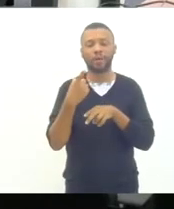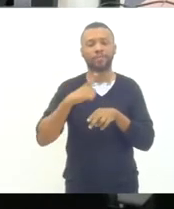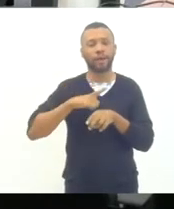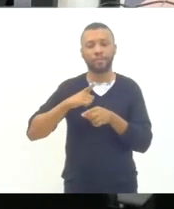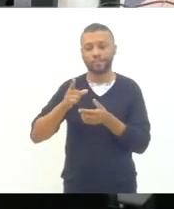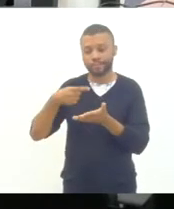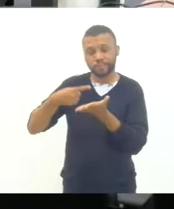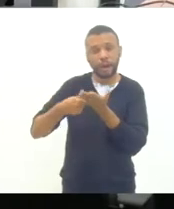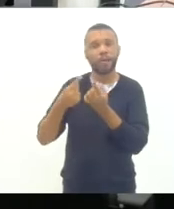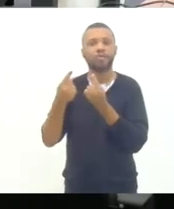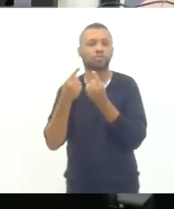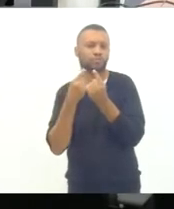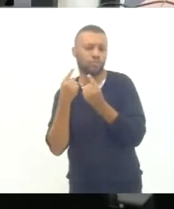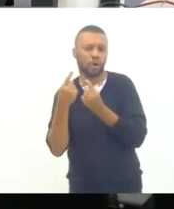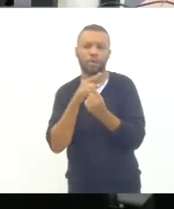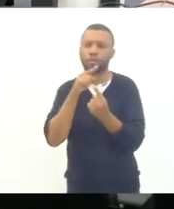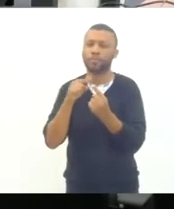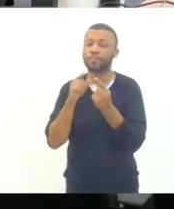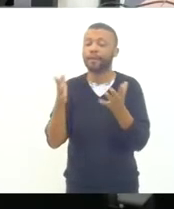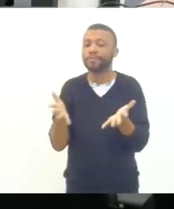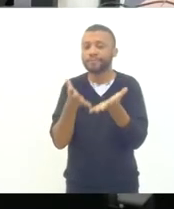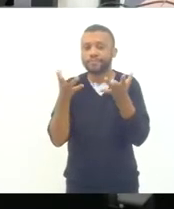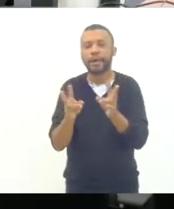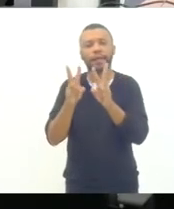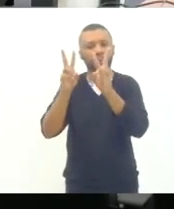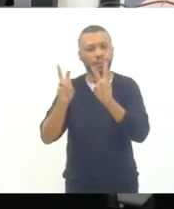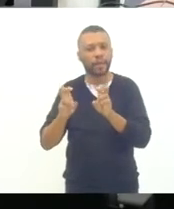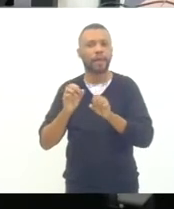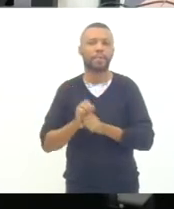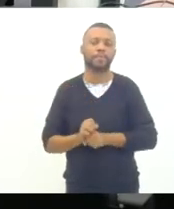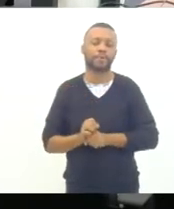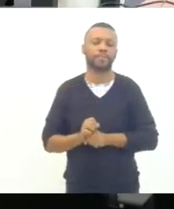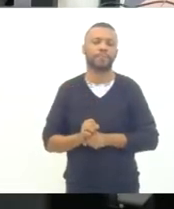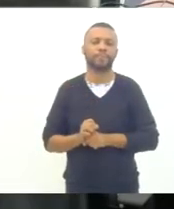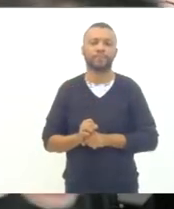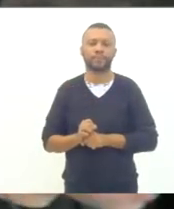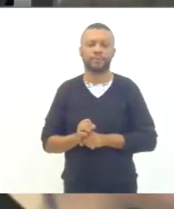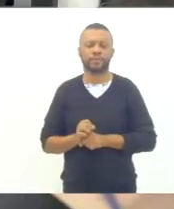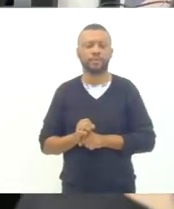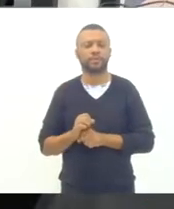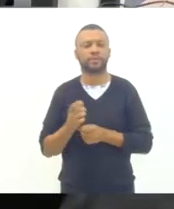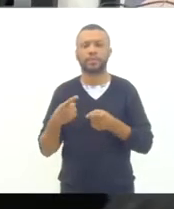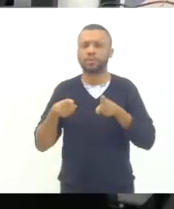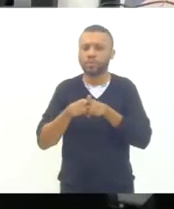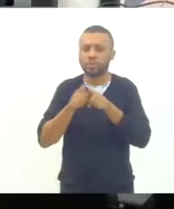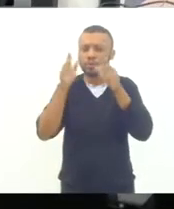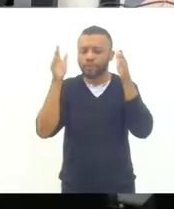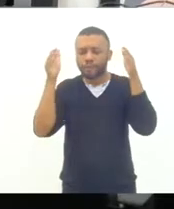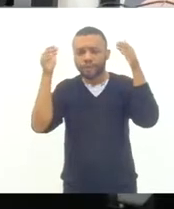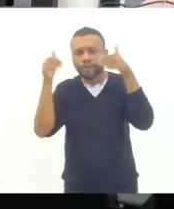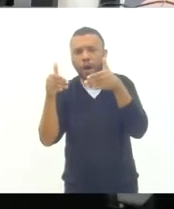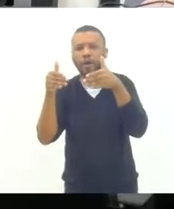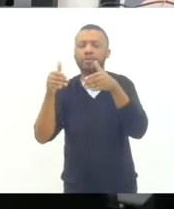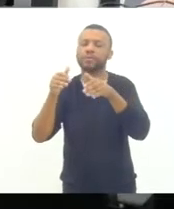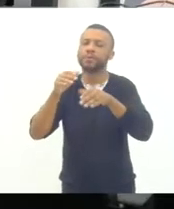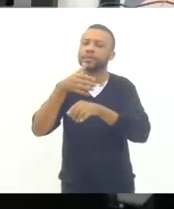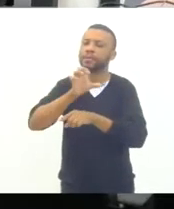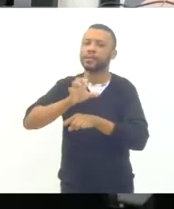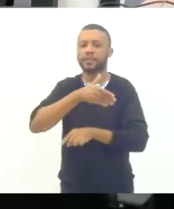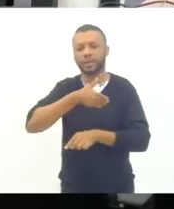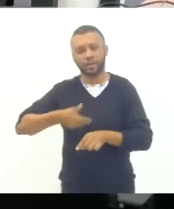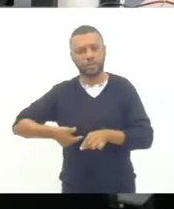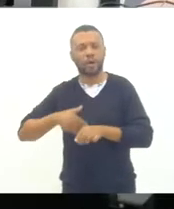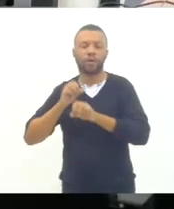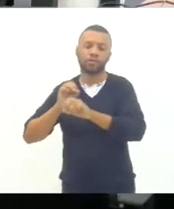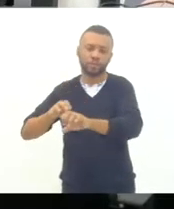como fomentar isso, em conversas conforme Estado de Educação, em conversas também com um grupo de trabalho que